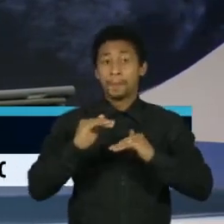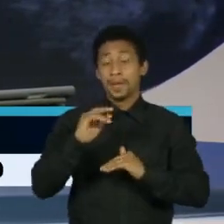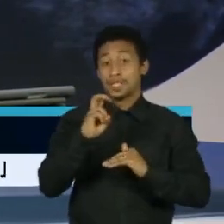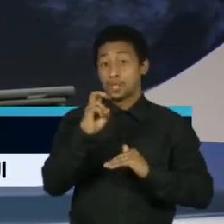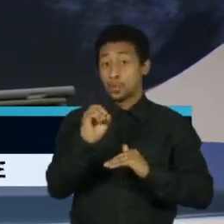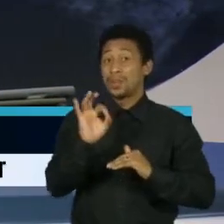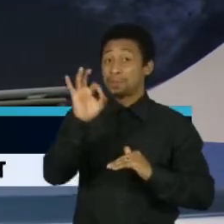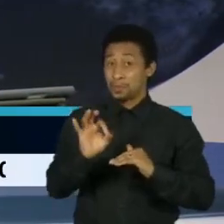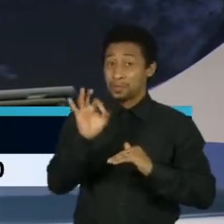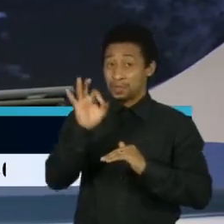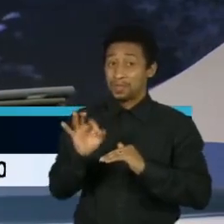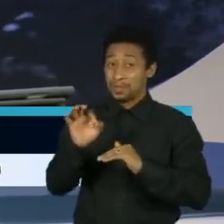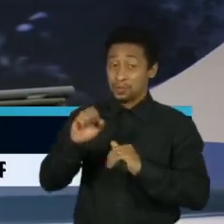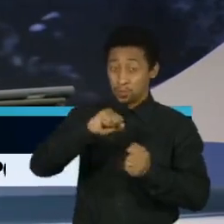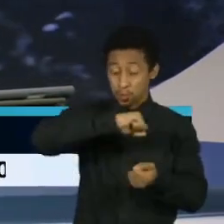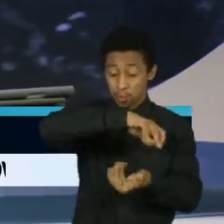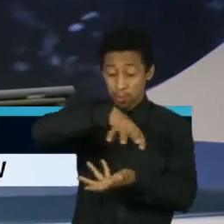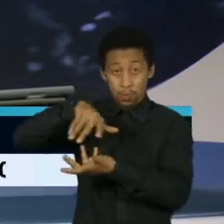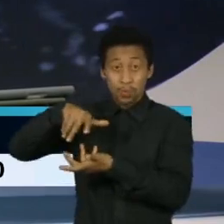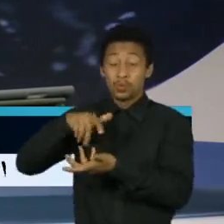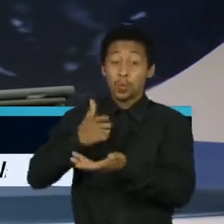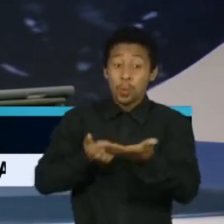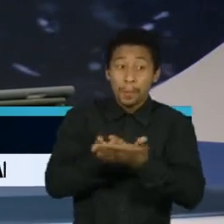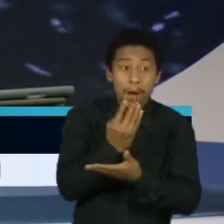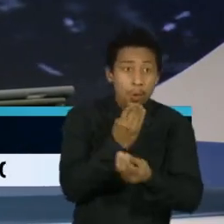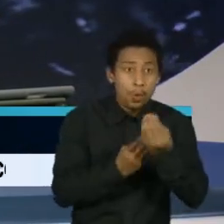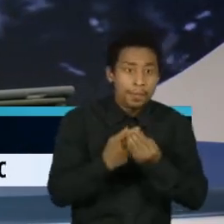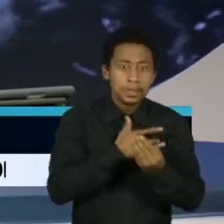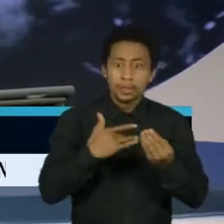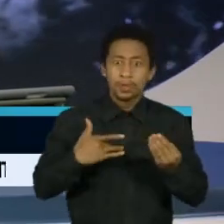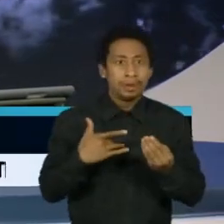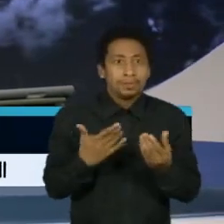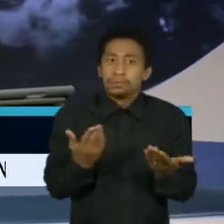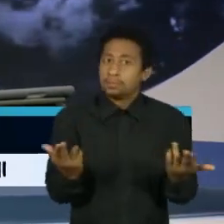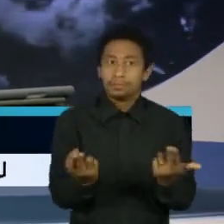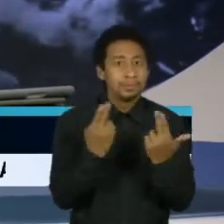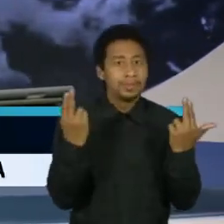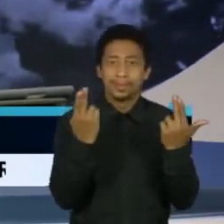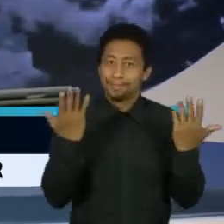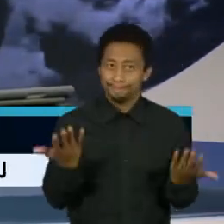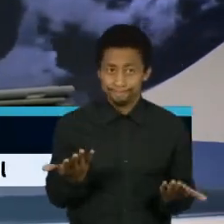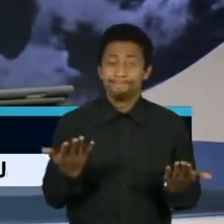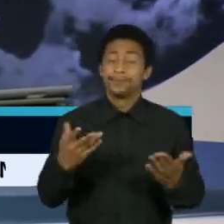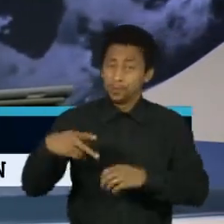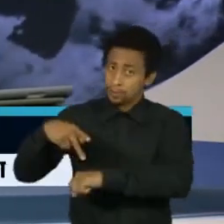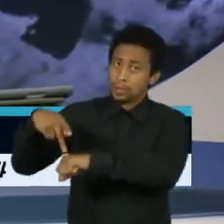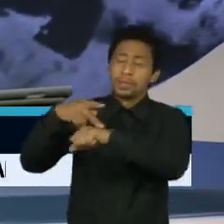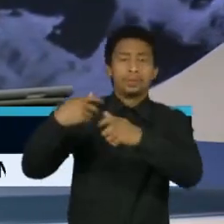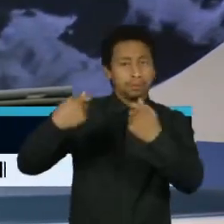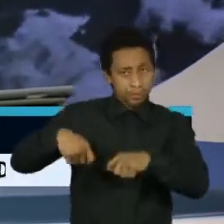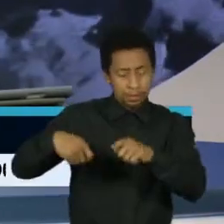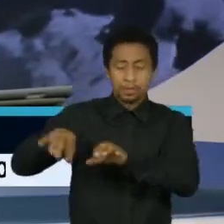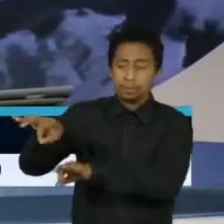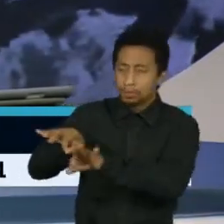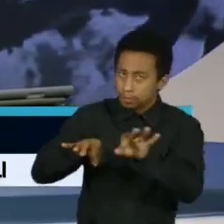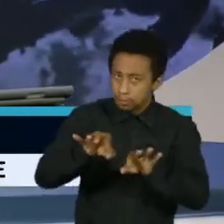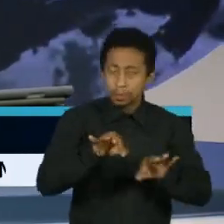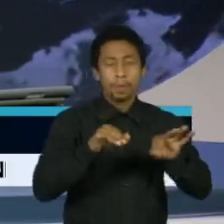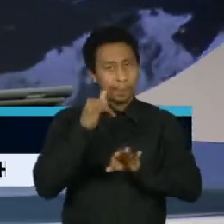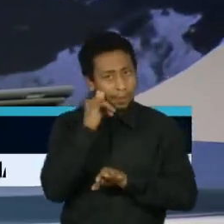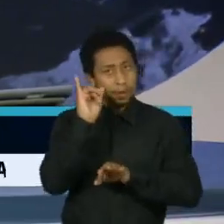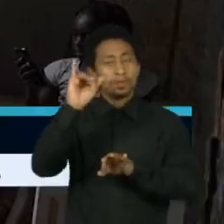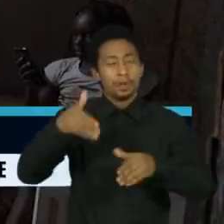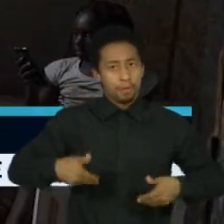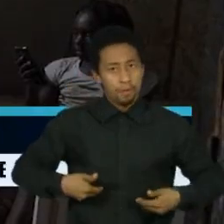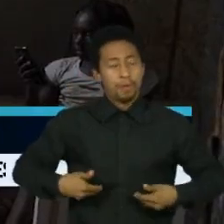consegue comprar alimentos saudáveis e que os países precisam estar preparados para novos choques na produção e consumo de